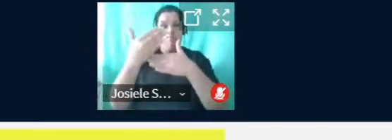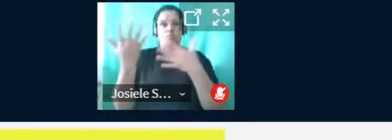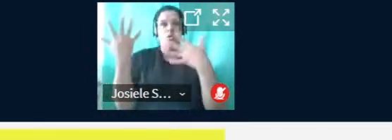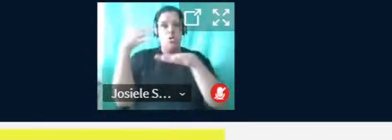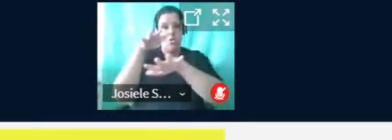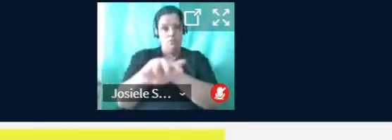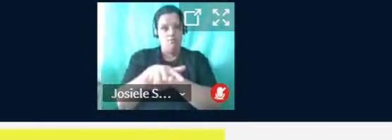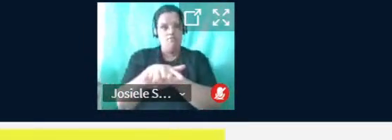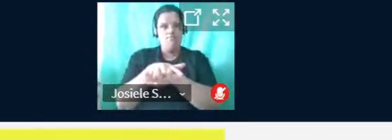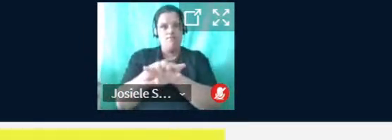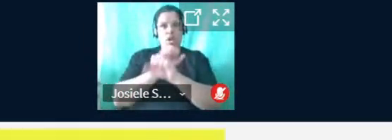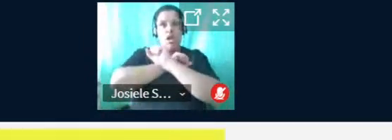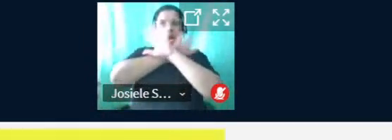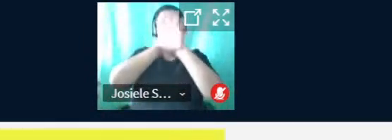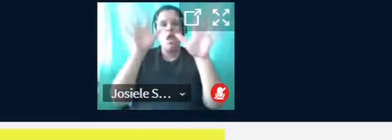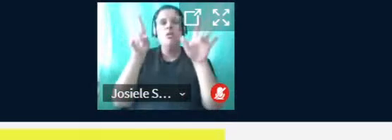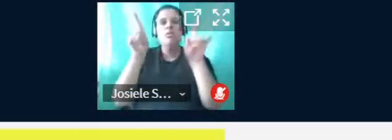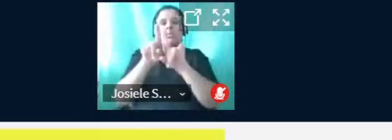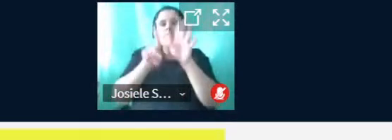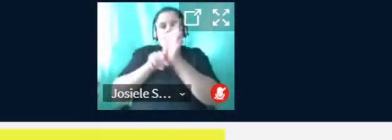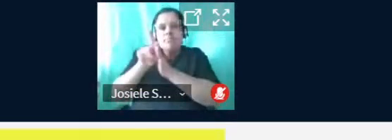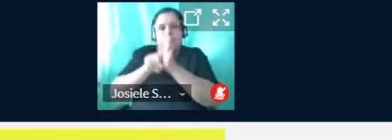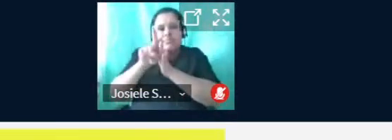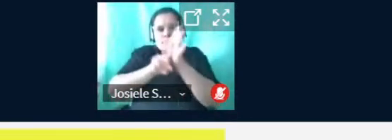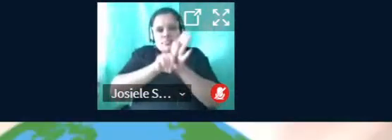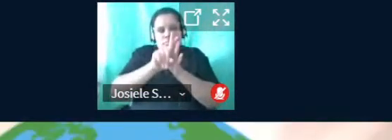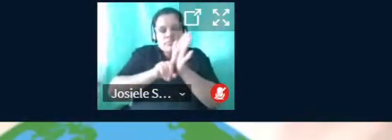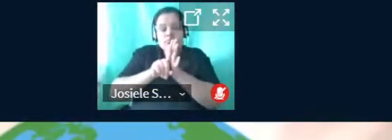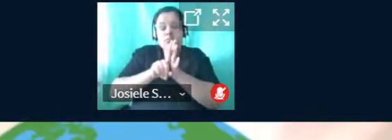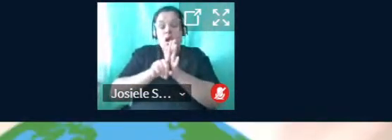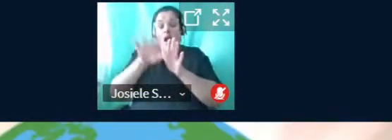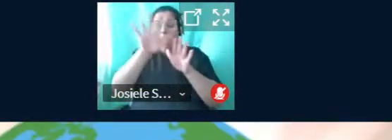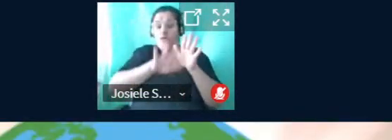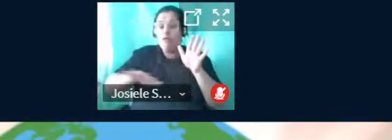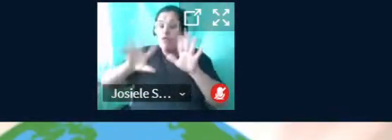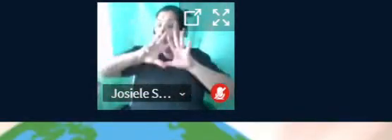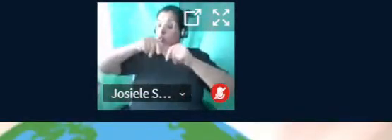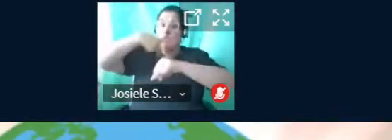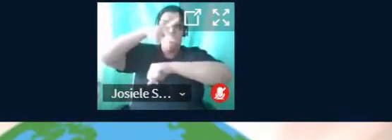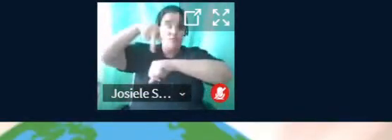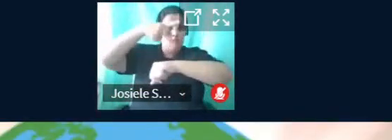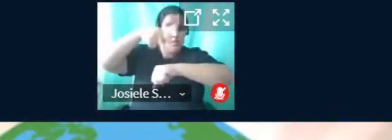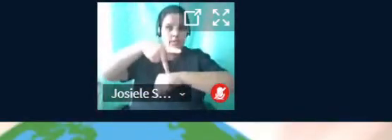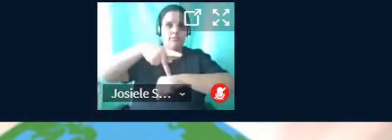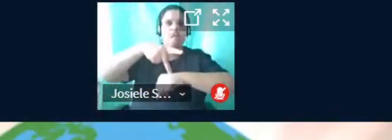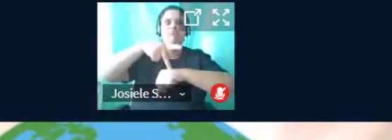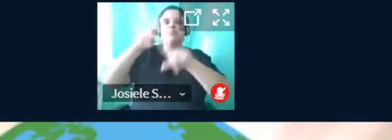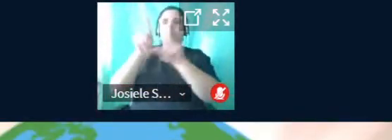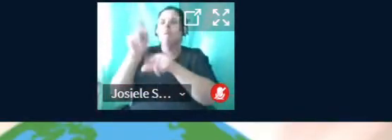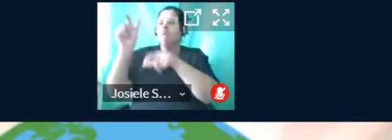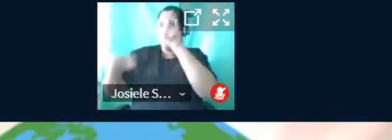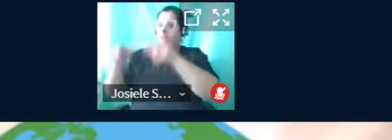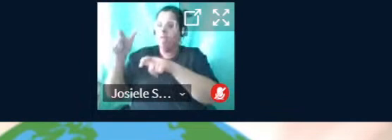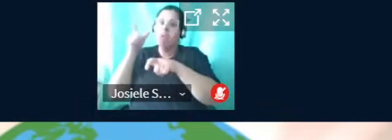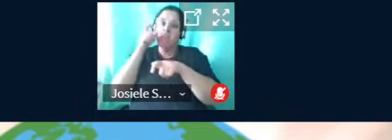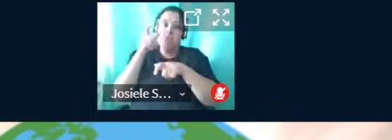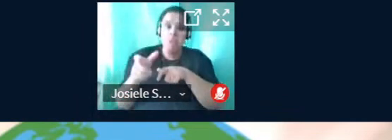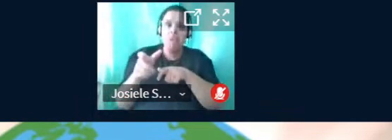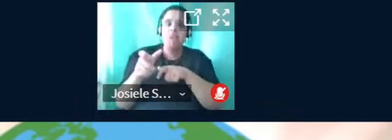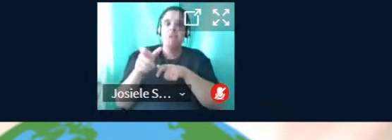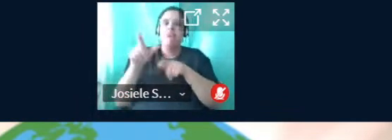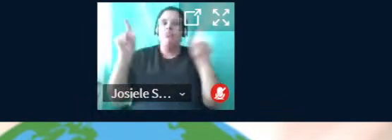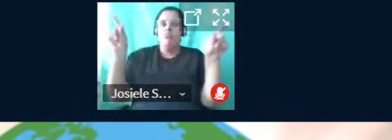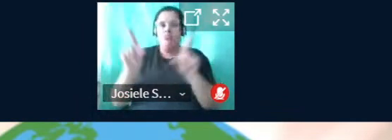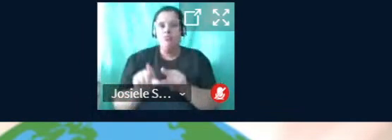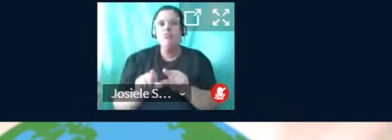transparente e consultivo, que envolve todos os países e todas as partes interessadas. Dessa forma, reduzindo